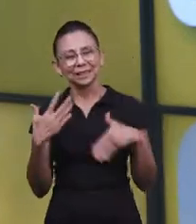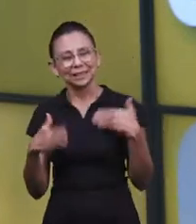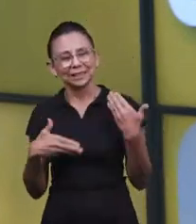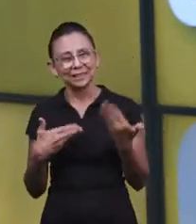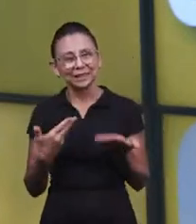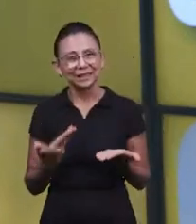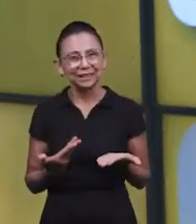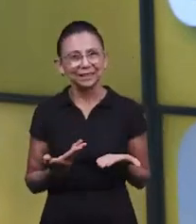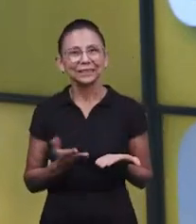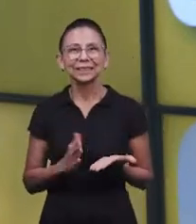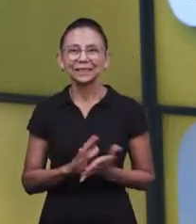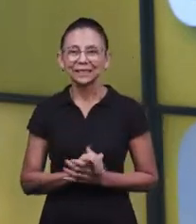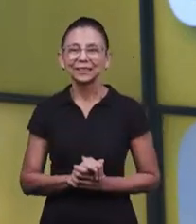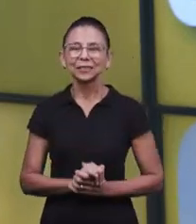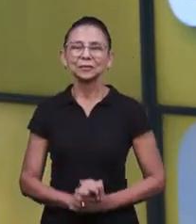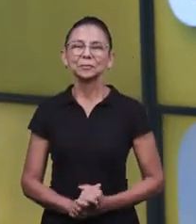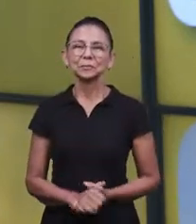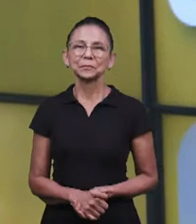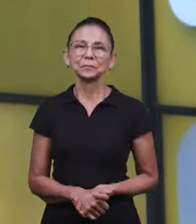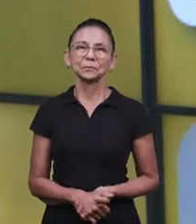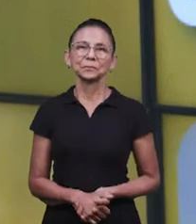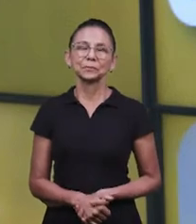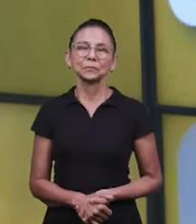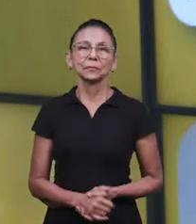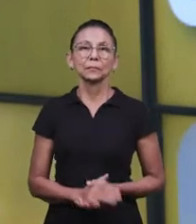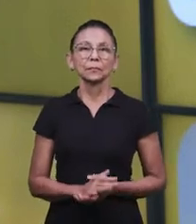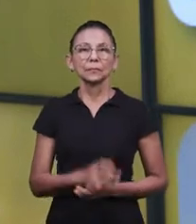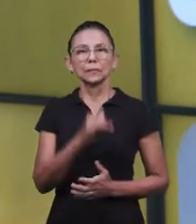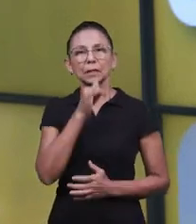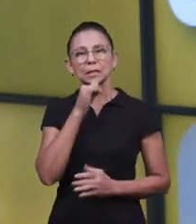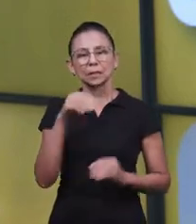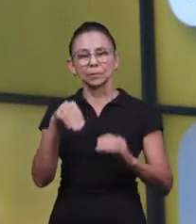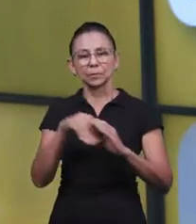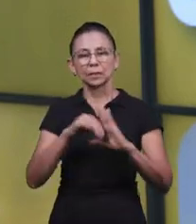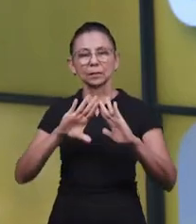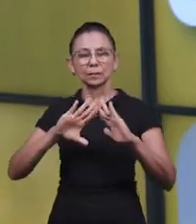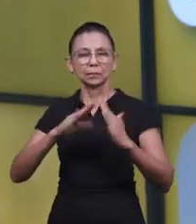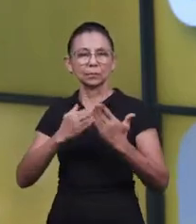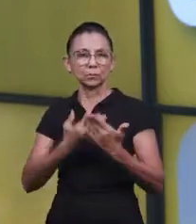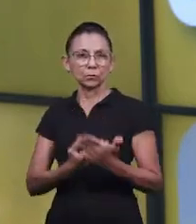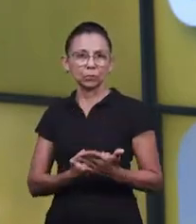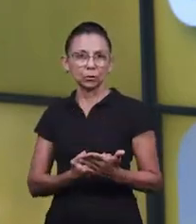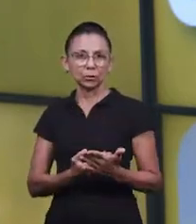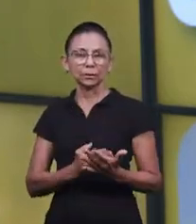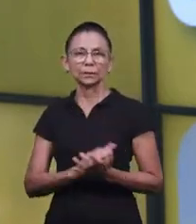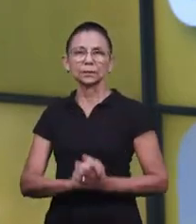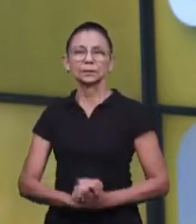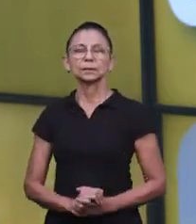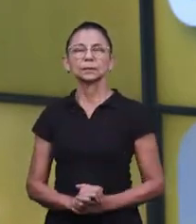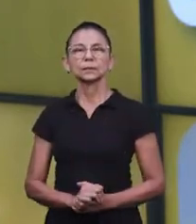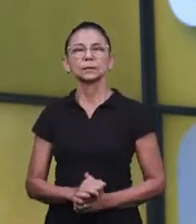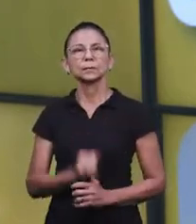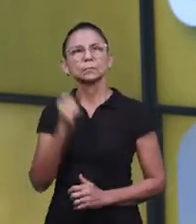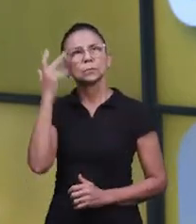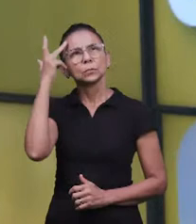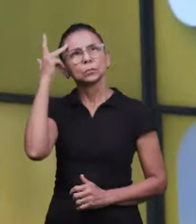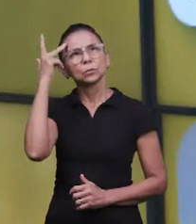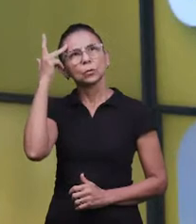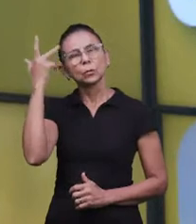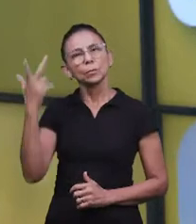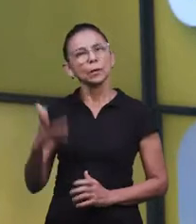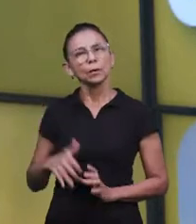festas folclóricas. Então, isso, por exemplo, dentro das escolas, isso é muito comum